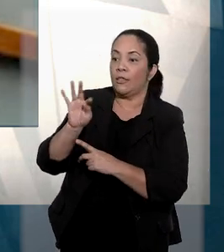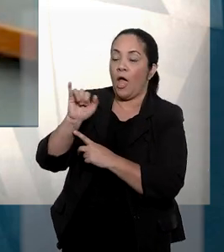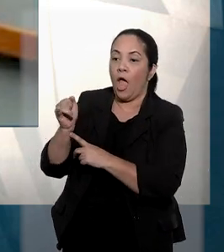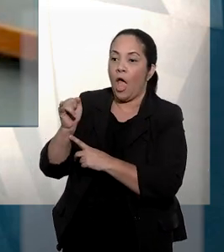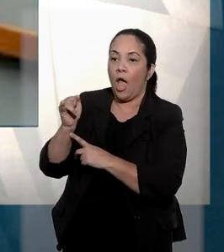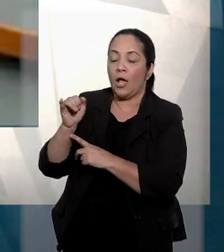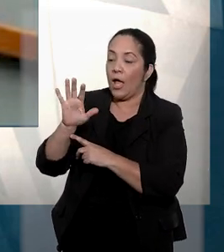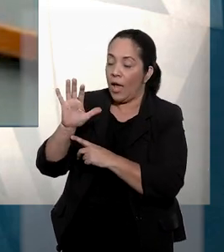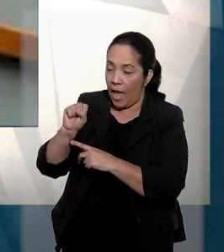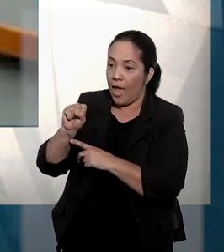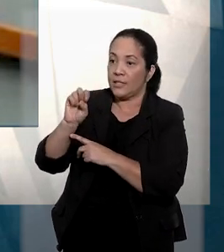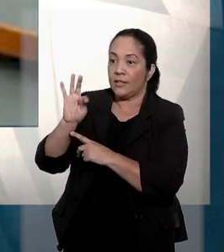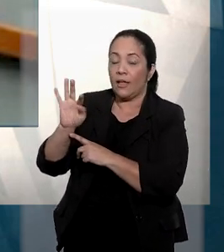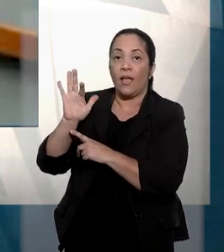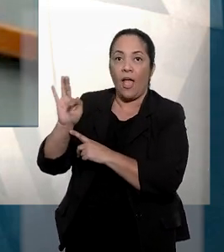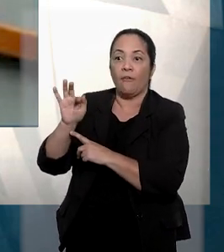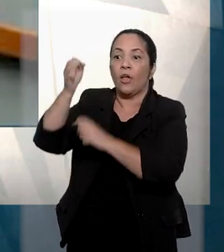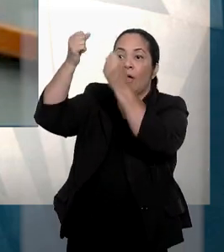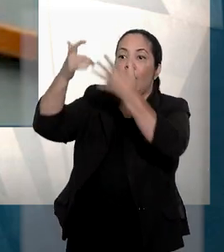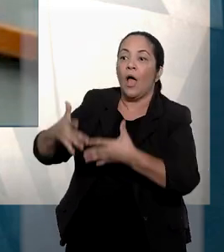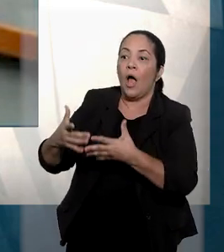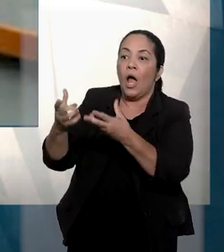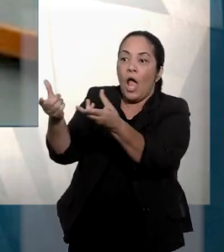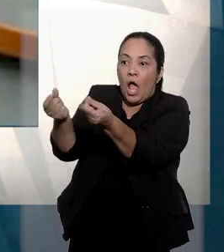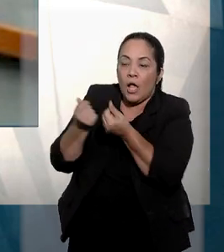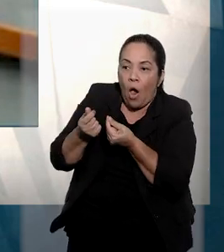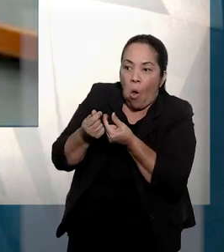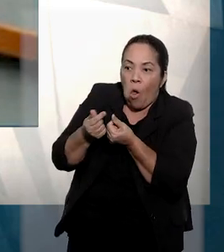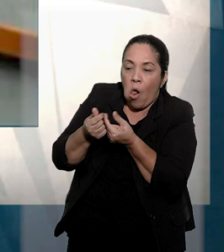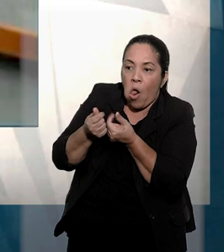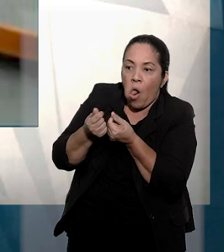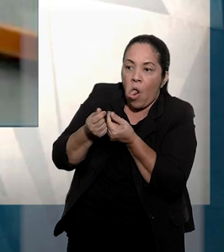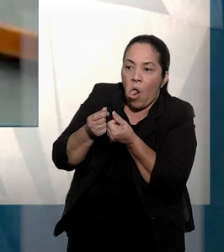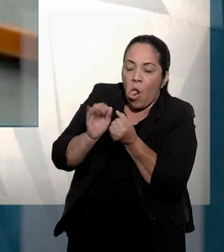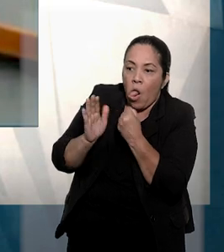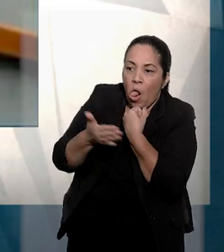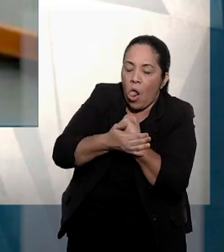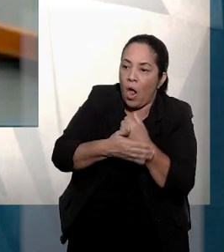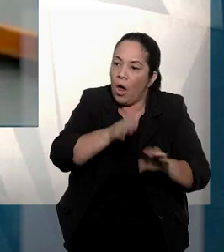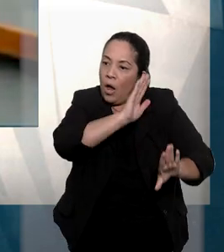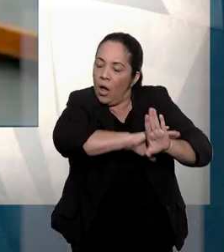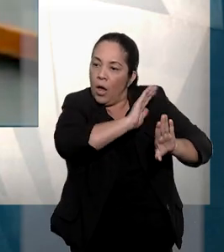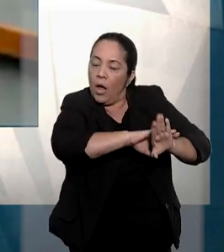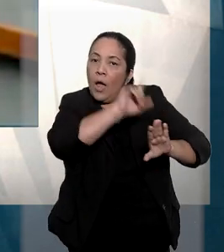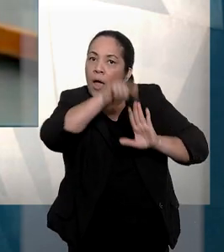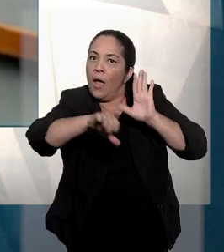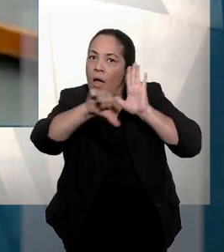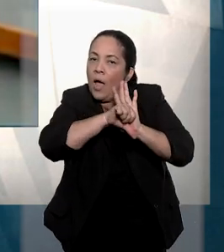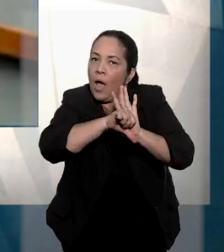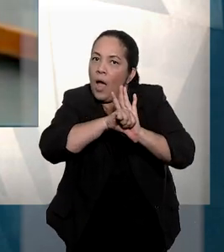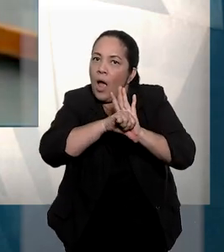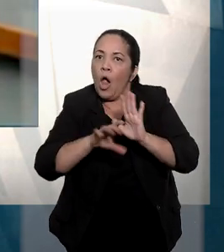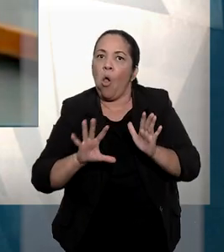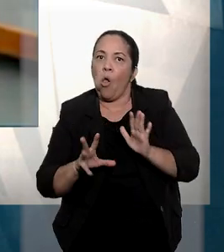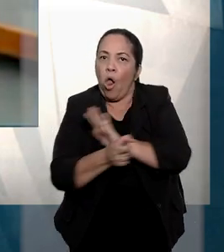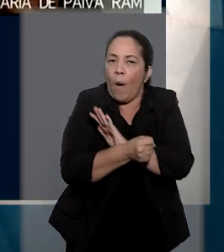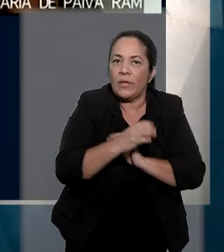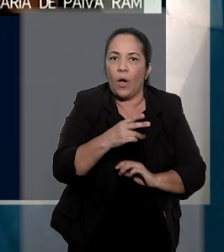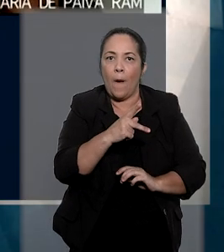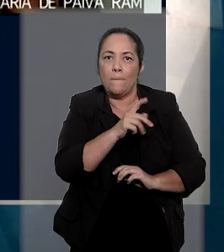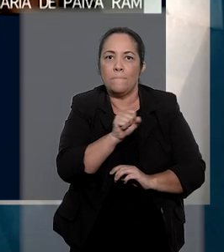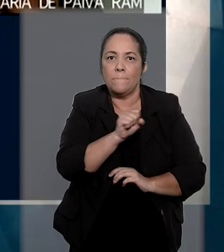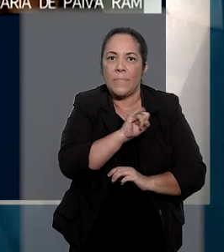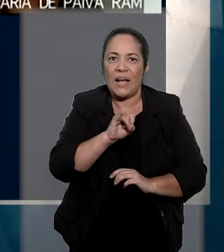Federal, na qual a Corte definiu que o recebimento de propina constitui o marco de consumação do delito de corrupção passiva